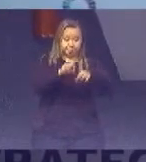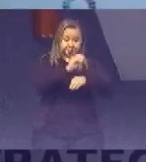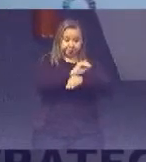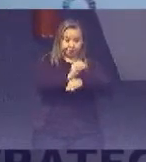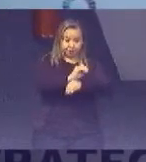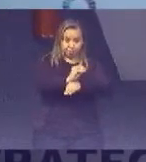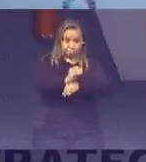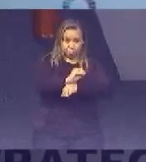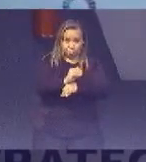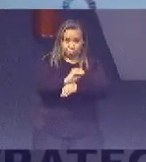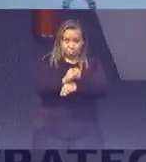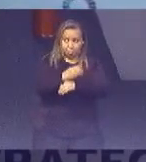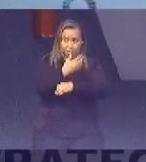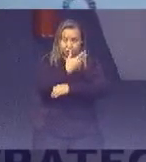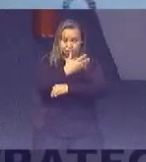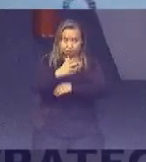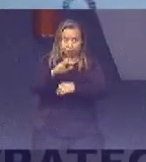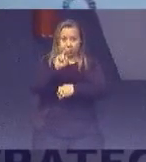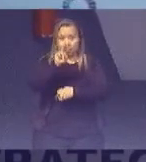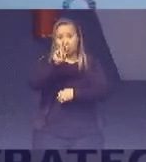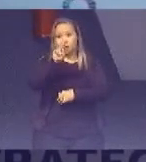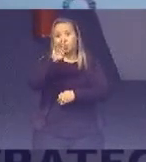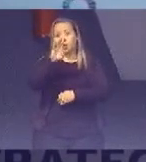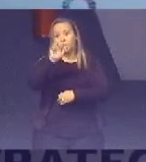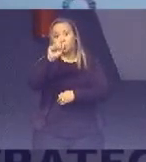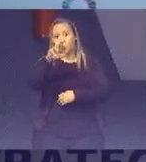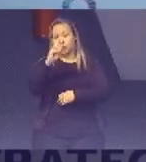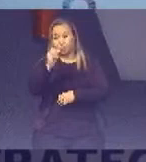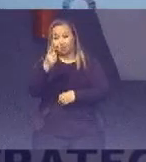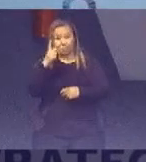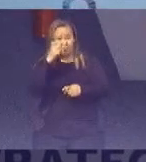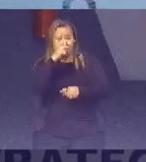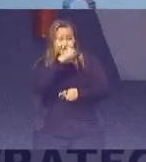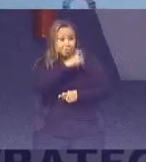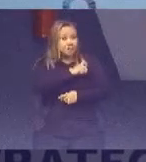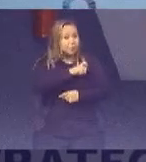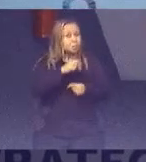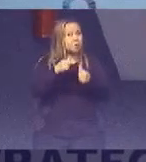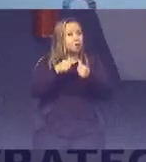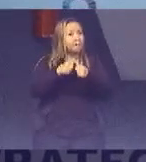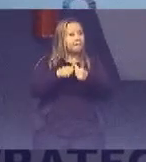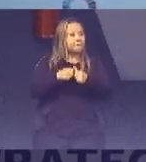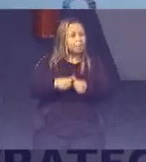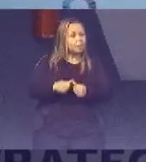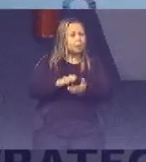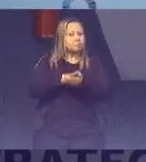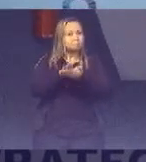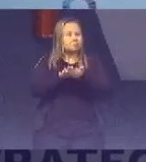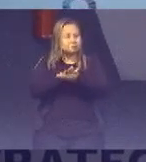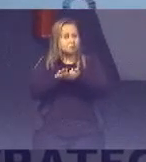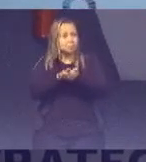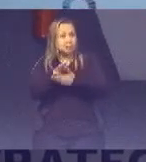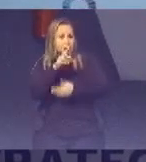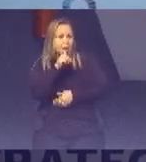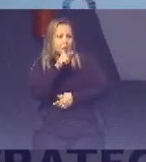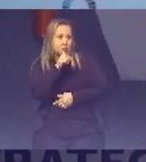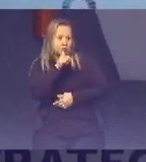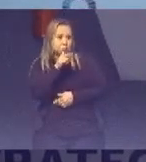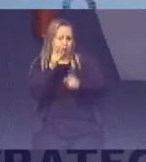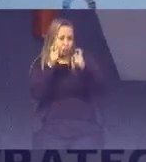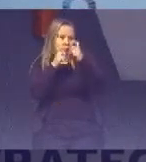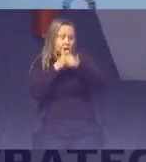Nós podemos ficar muitos dias sem alimentos Mas nós não podemos ficar muitos dias sem água